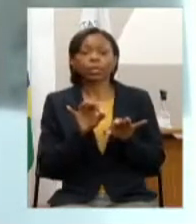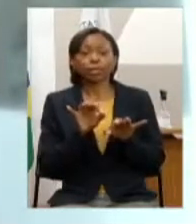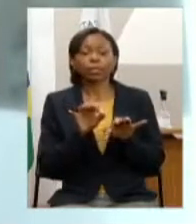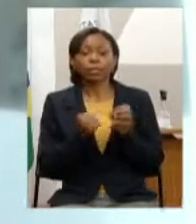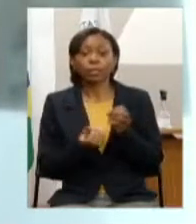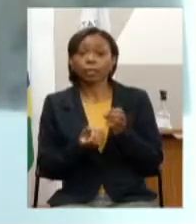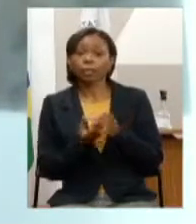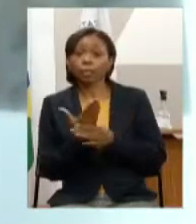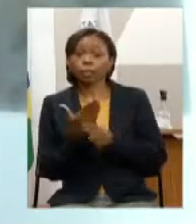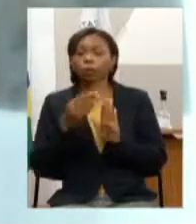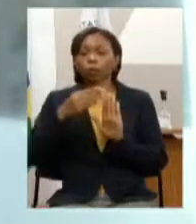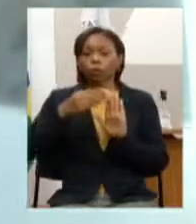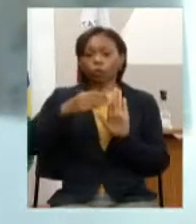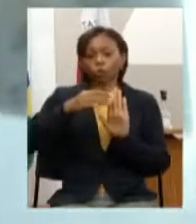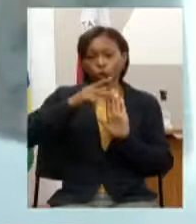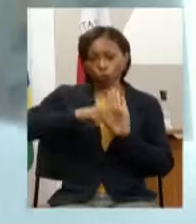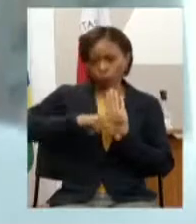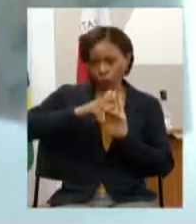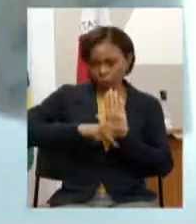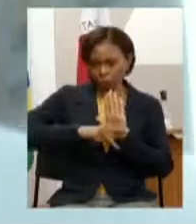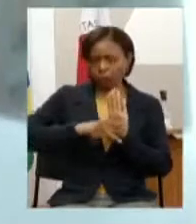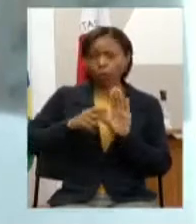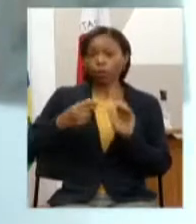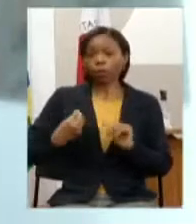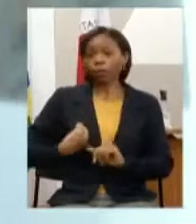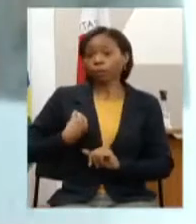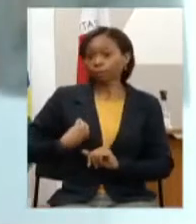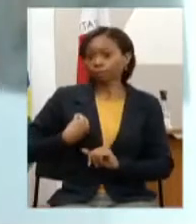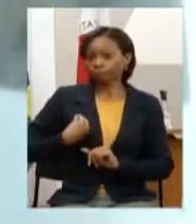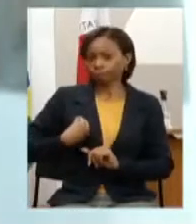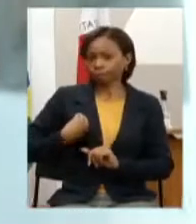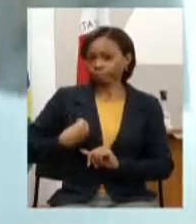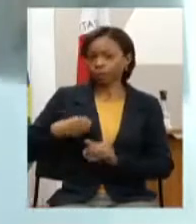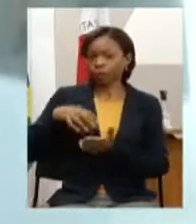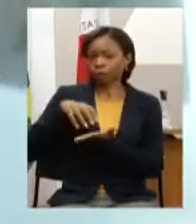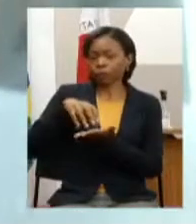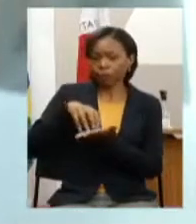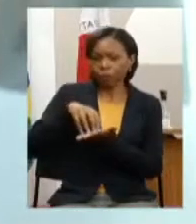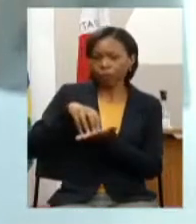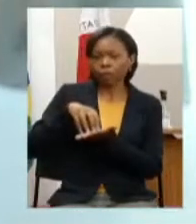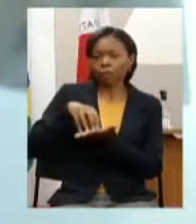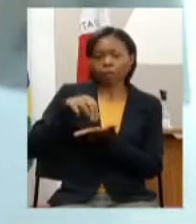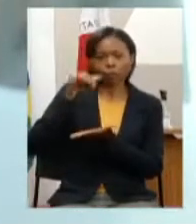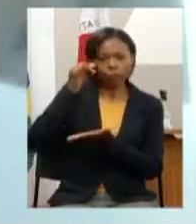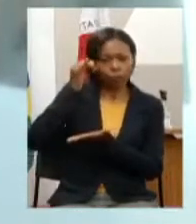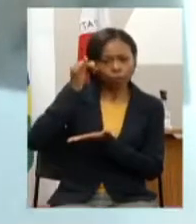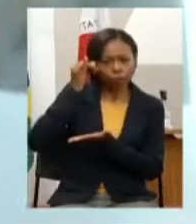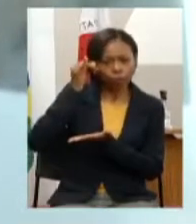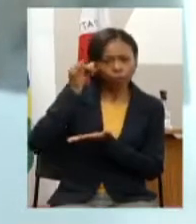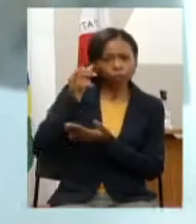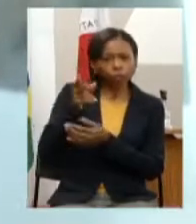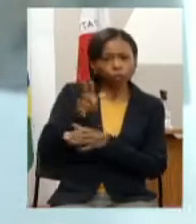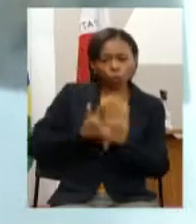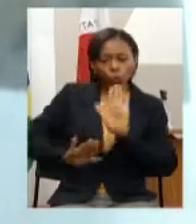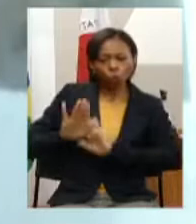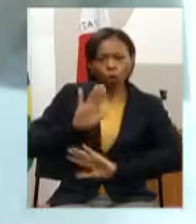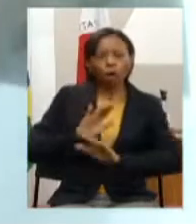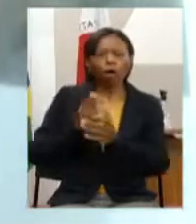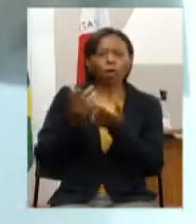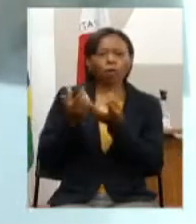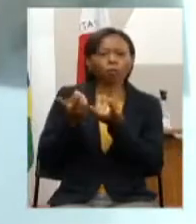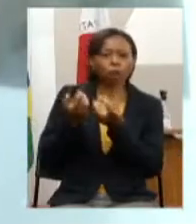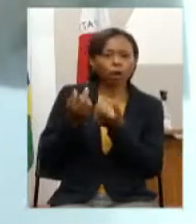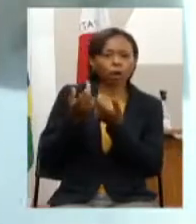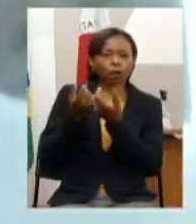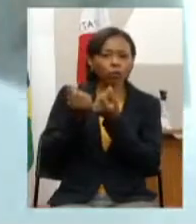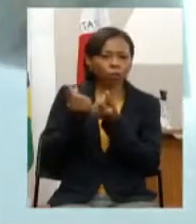gestão de projetos com participação da agência de promoção de investimentos e comércio exterior de Minas Gerais o